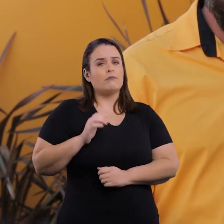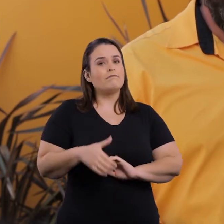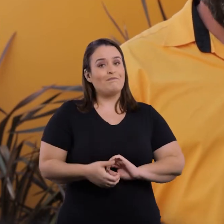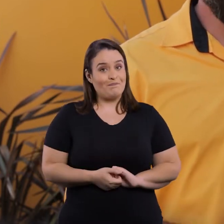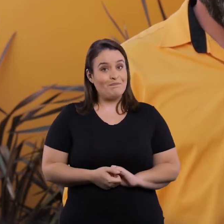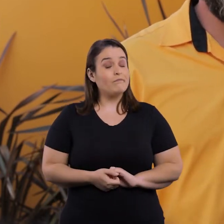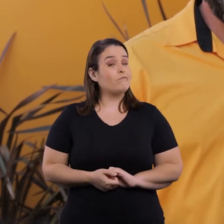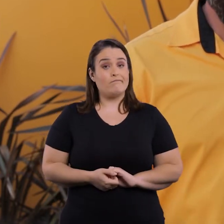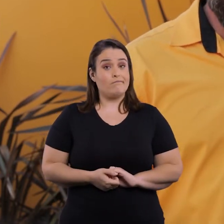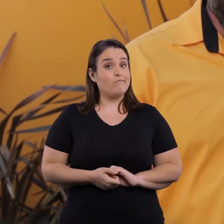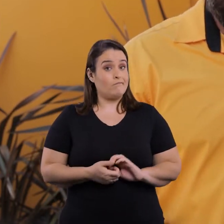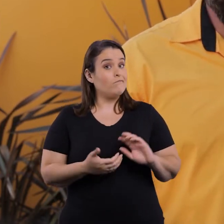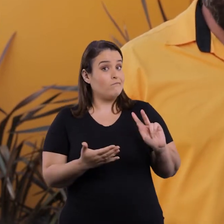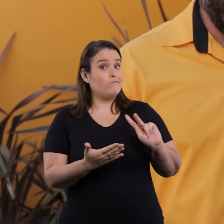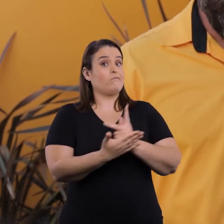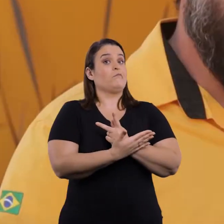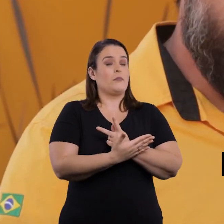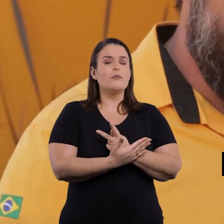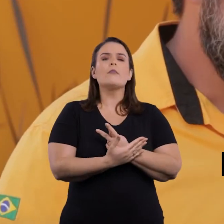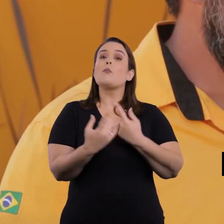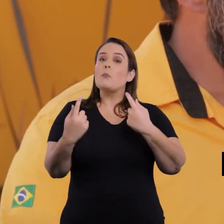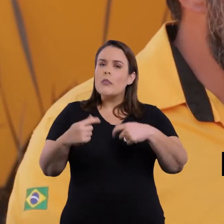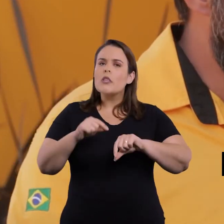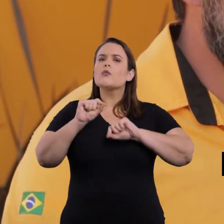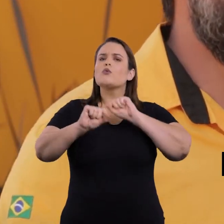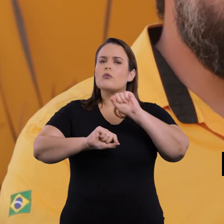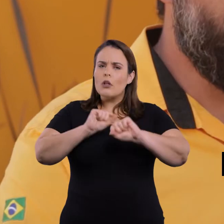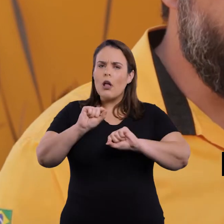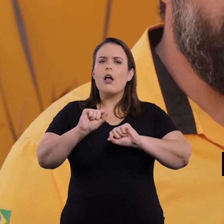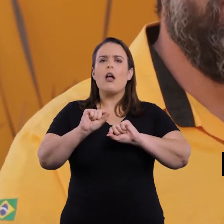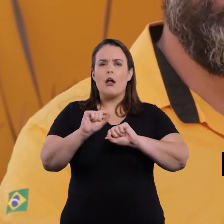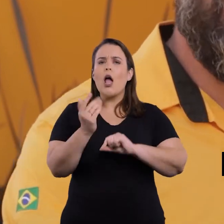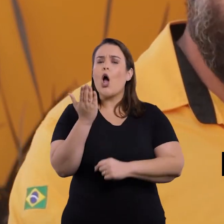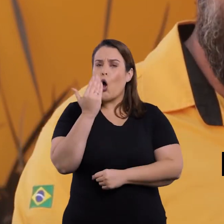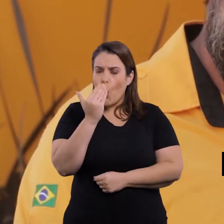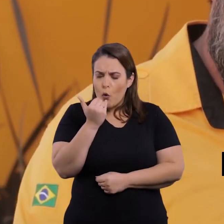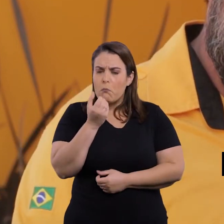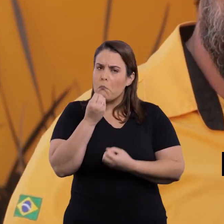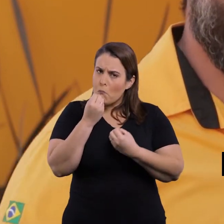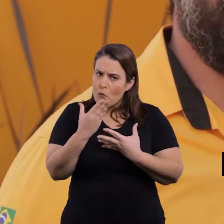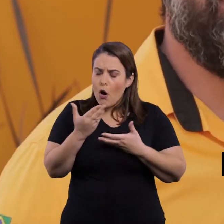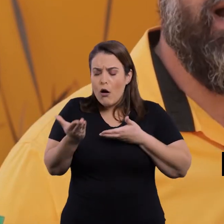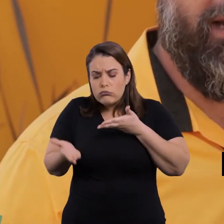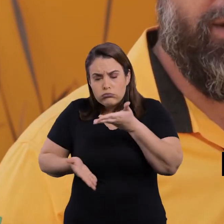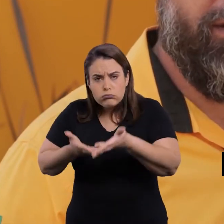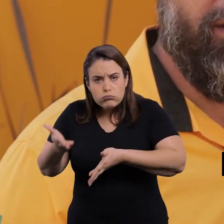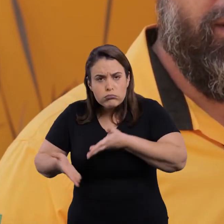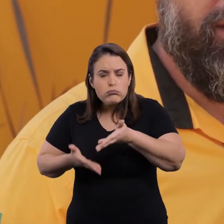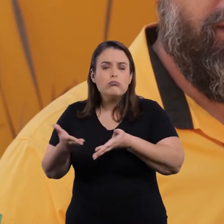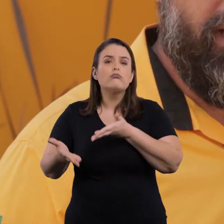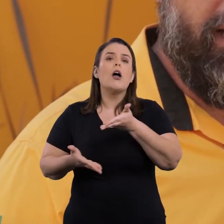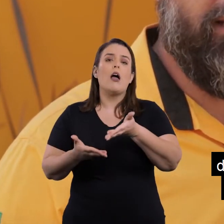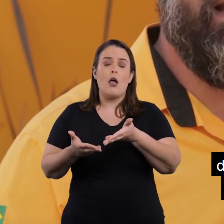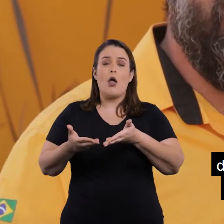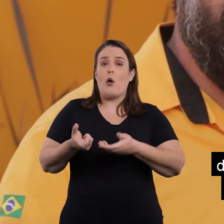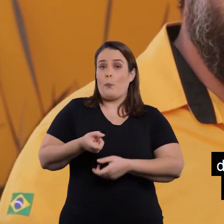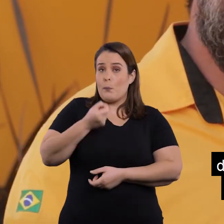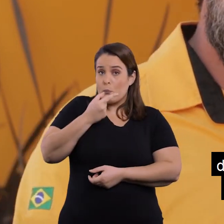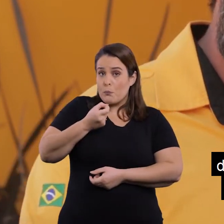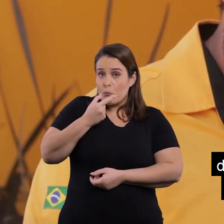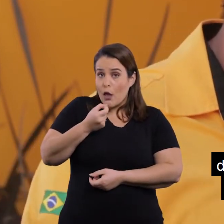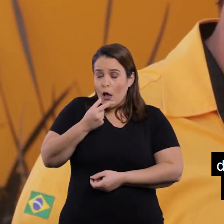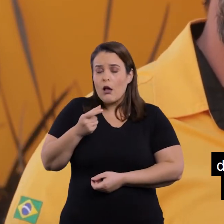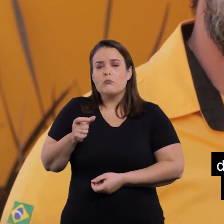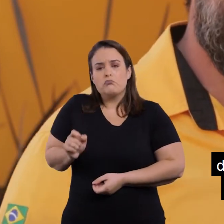financeiras. Isso é um equívoco. Ela tem que ter sim a condição de dar uma ração de boa qualidade, dar